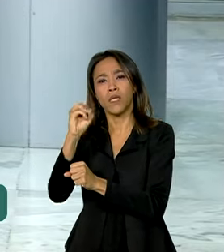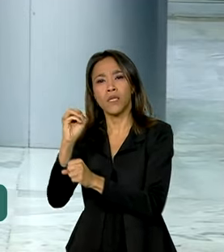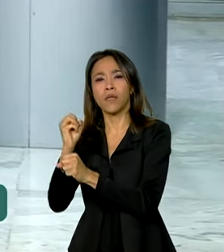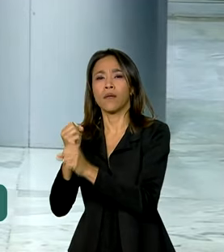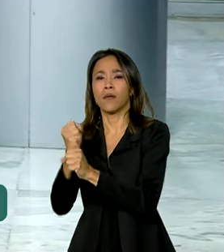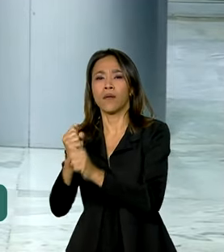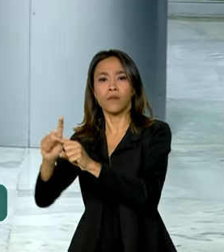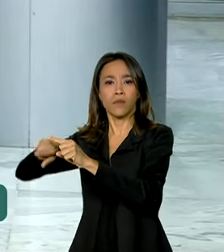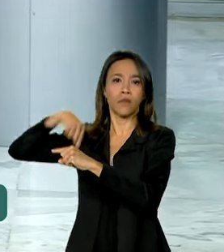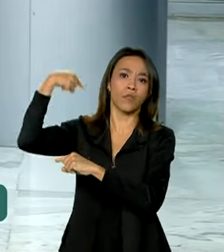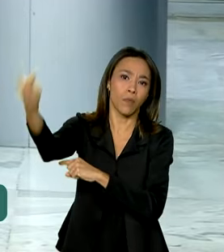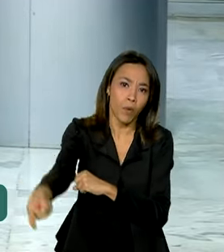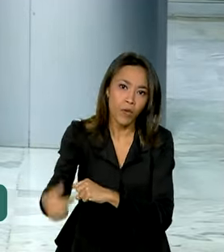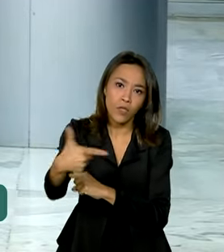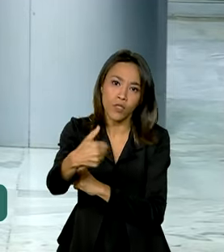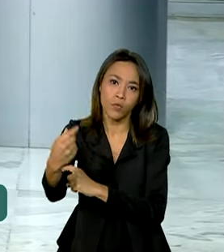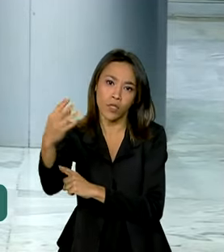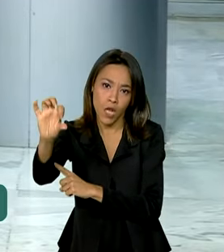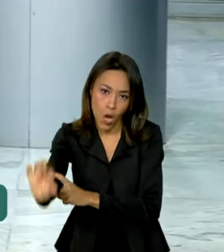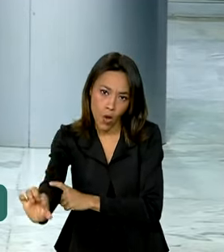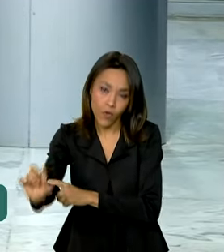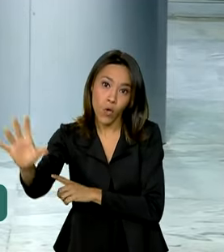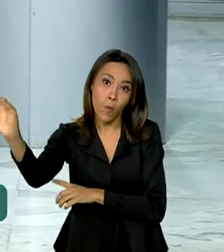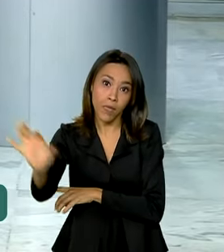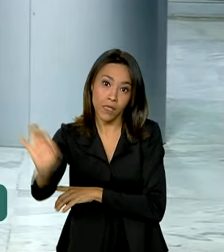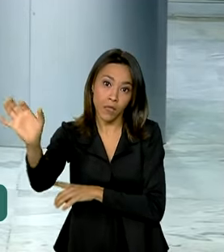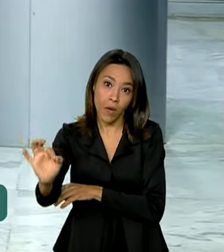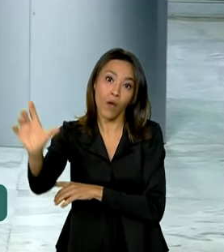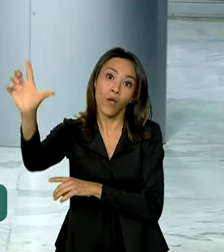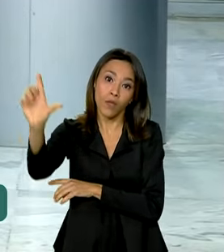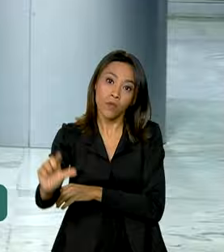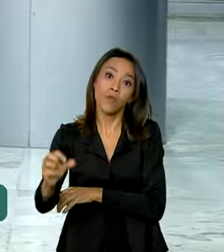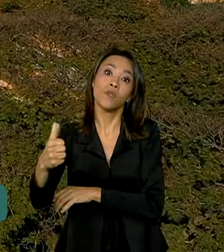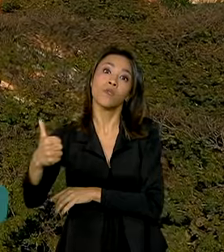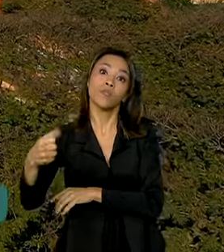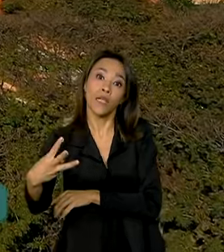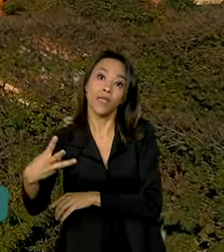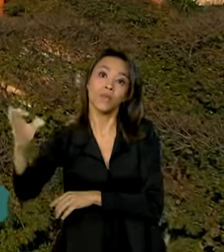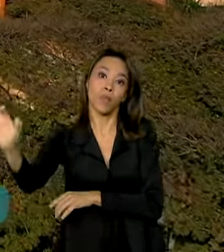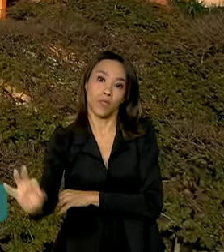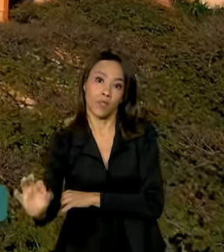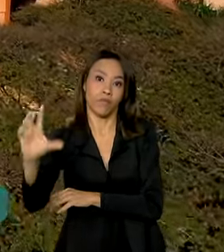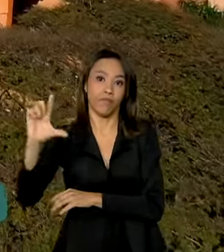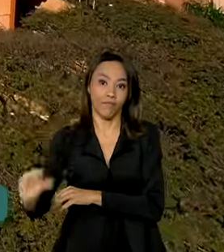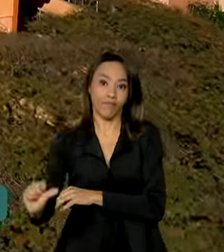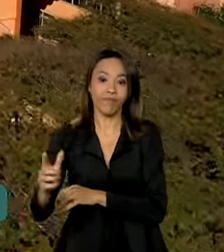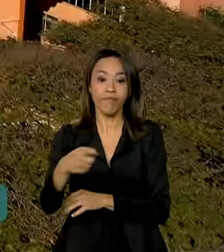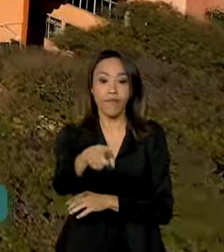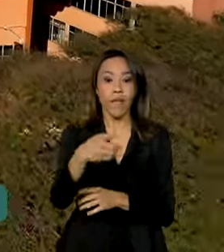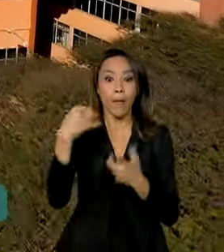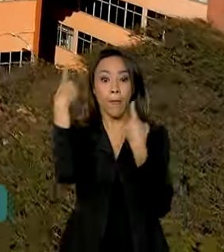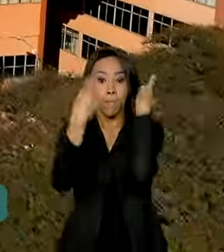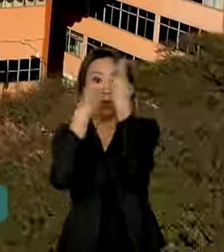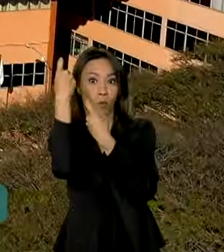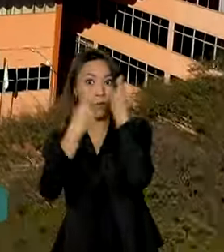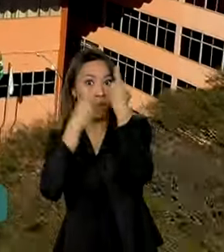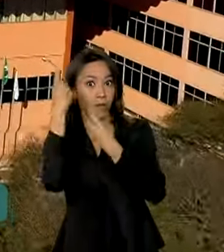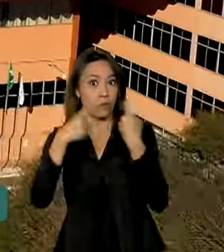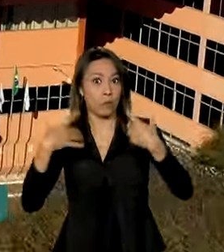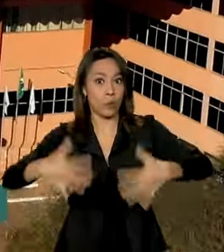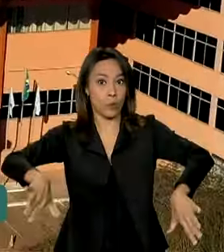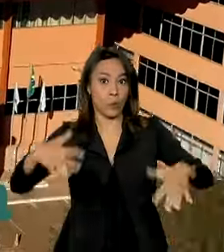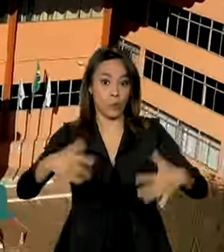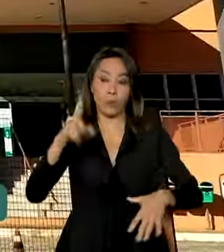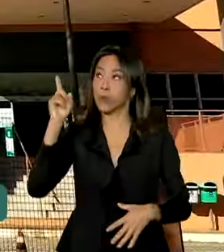2019, o percentual era de menos de 13%. Entre as preocupações apontadas pelos